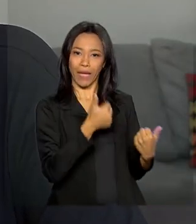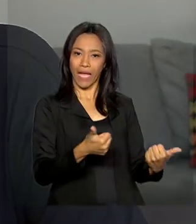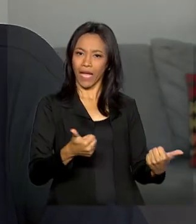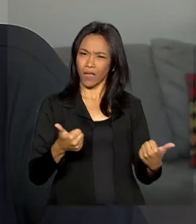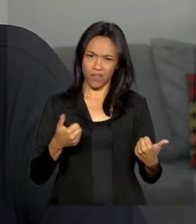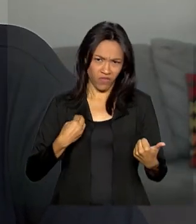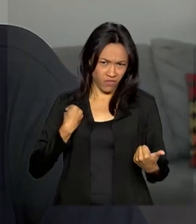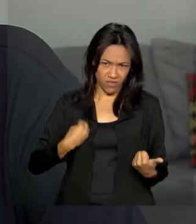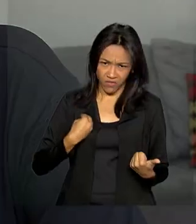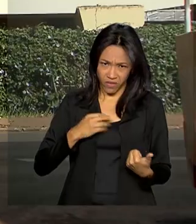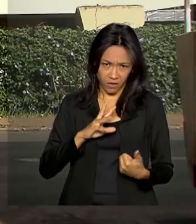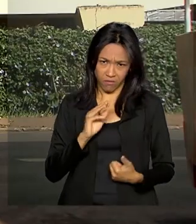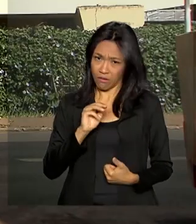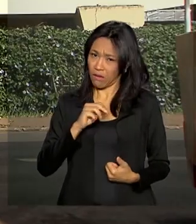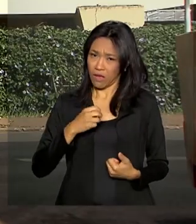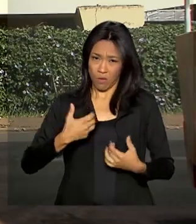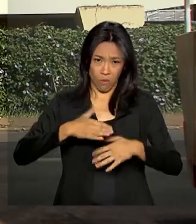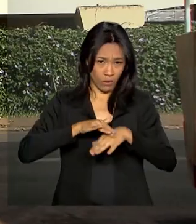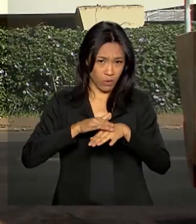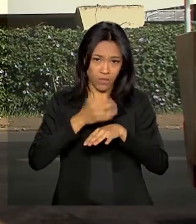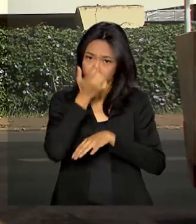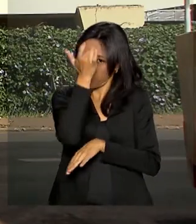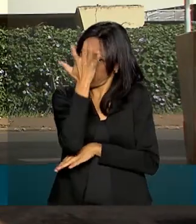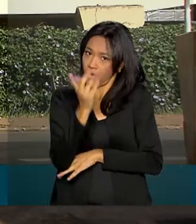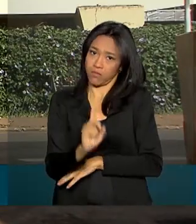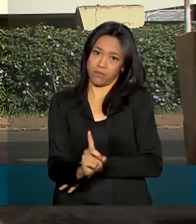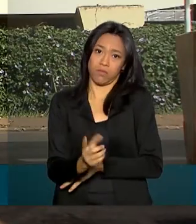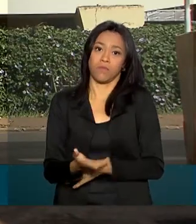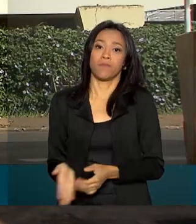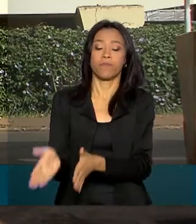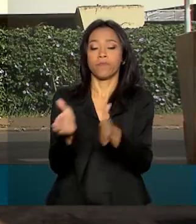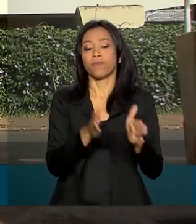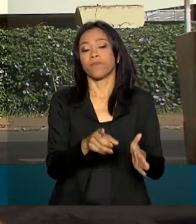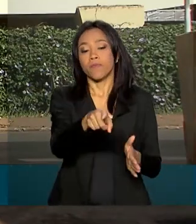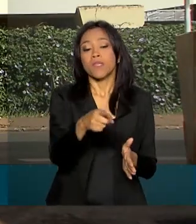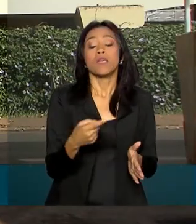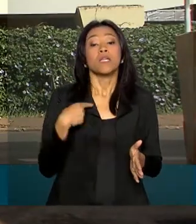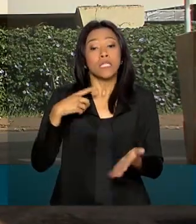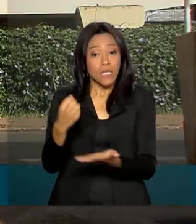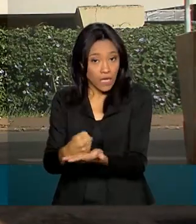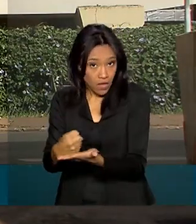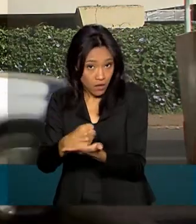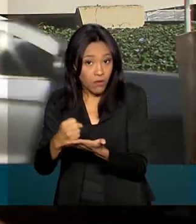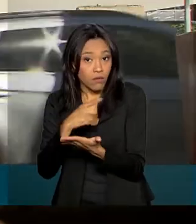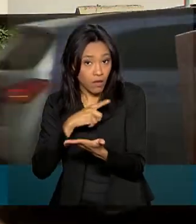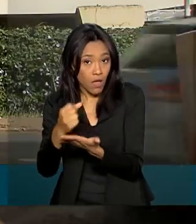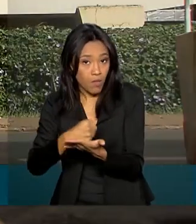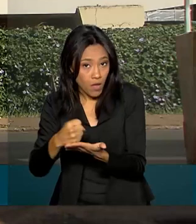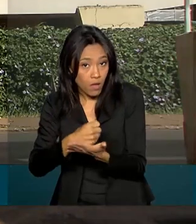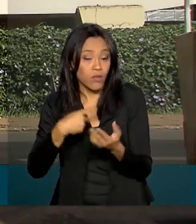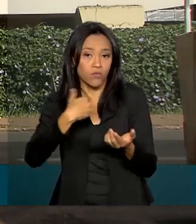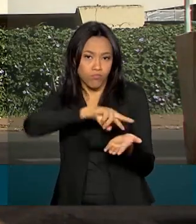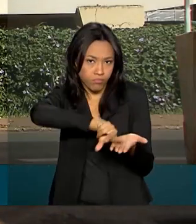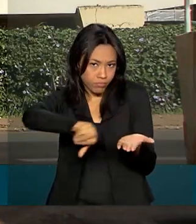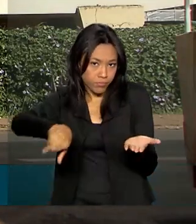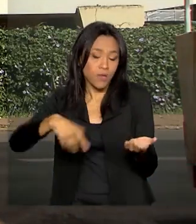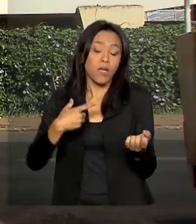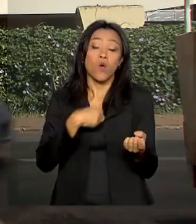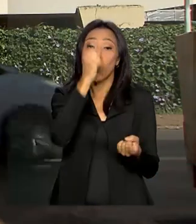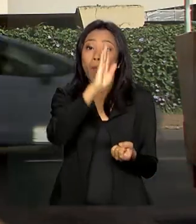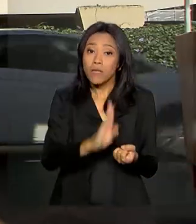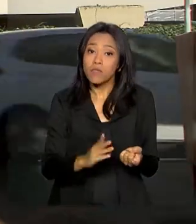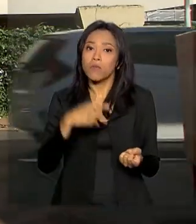Viver com AIDS não é fácil. Além da distribuição de coquetéis para o tratamento da AIDS, o Brasil também investe